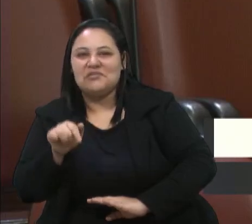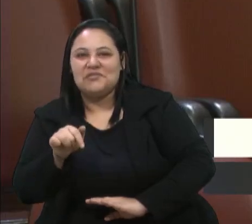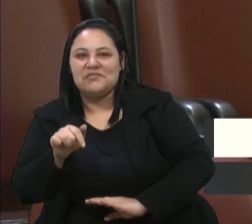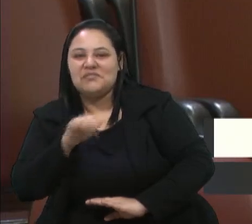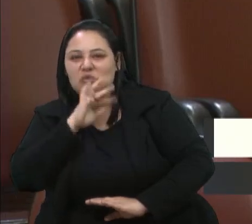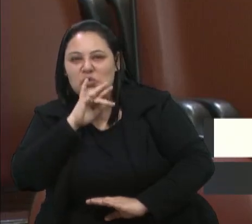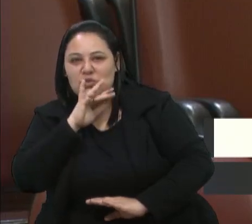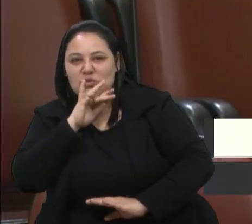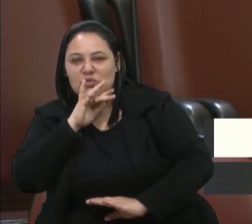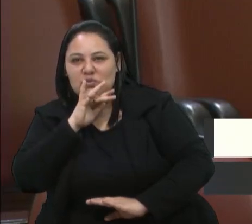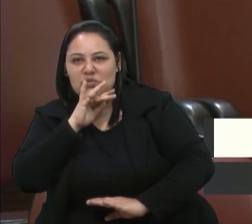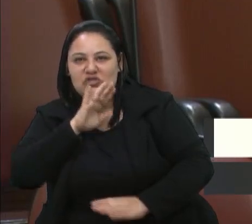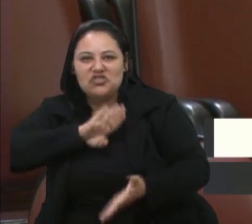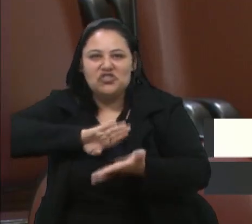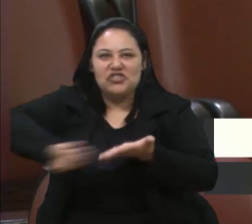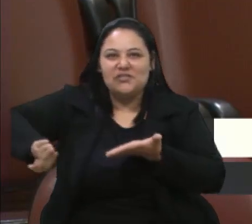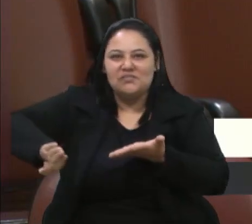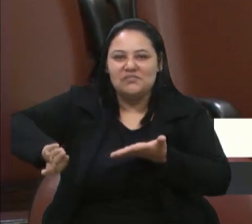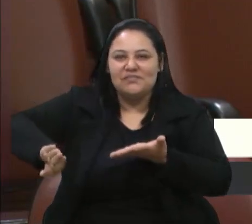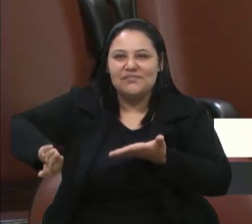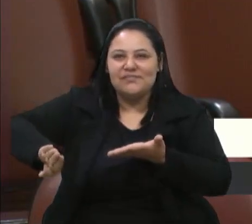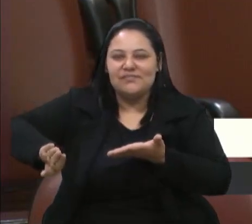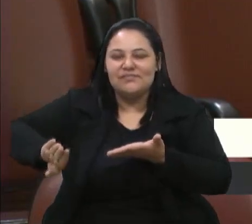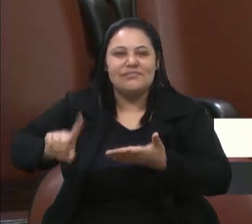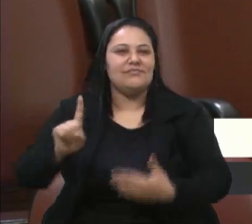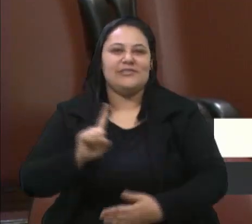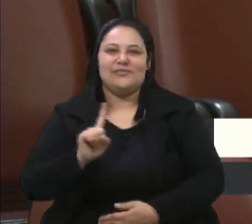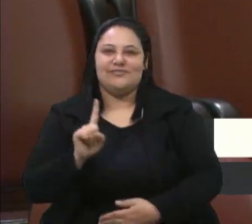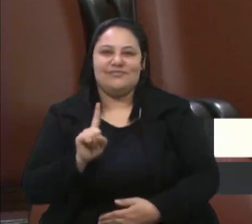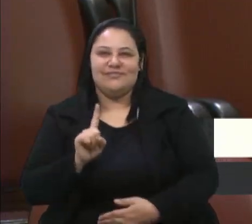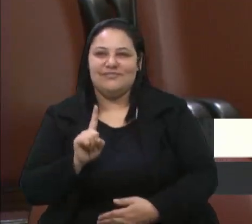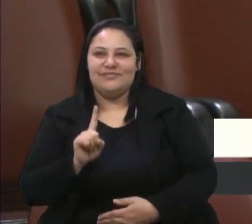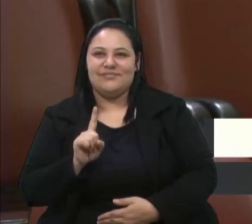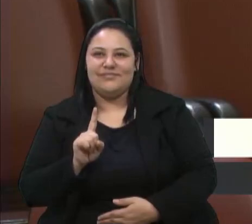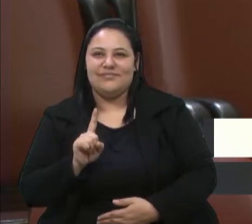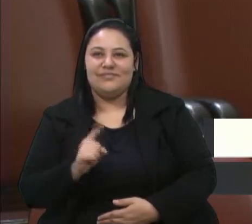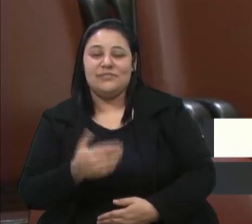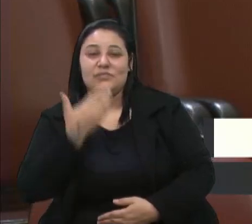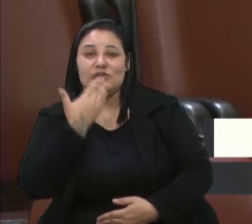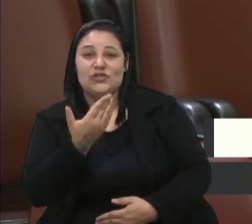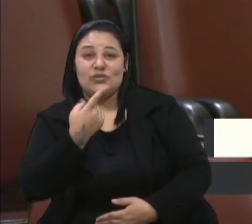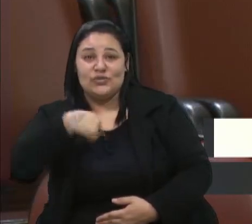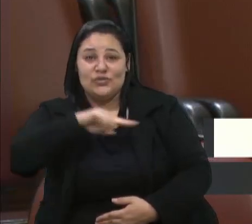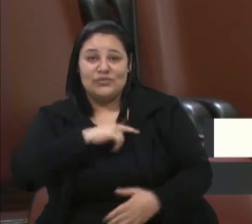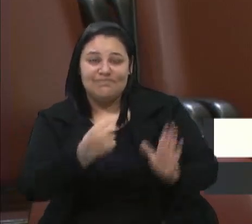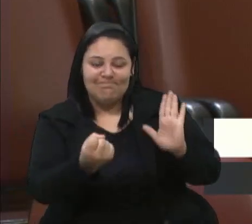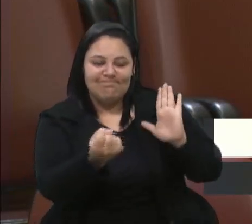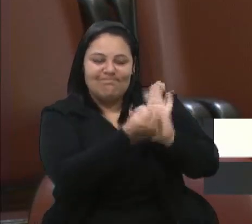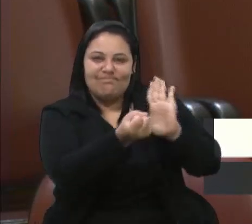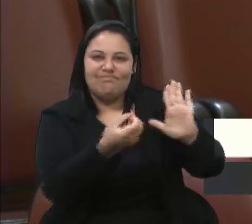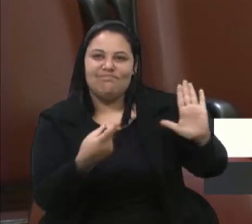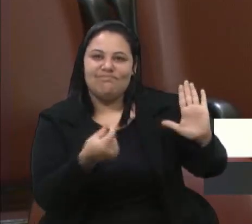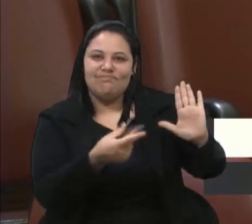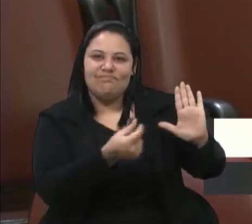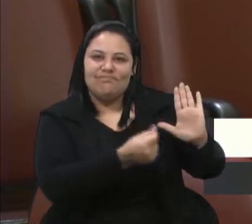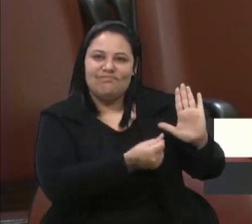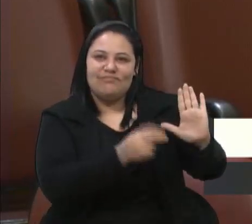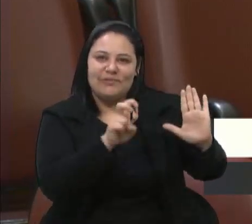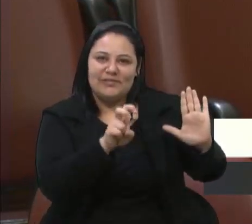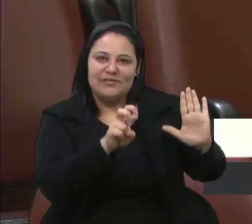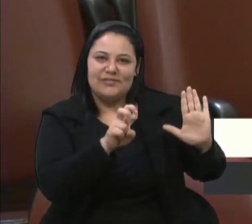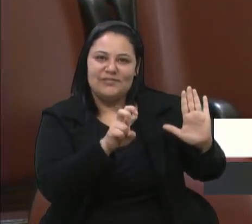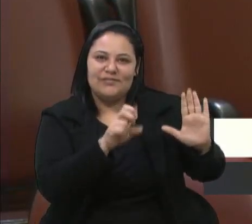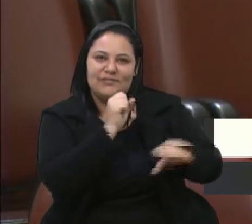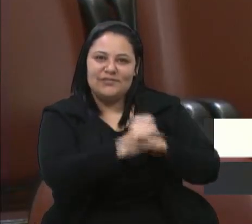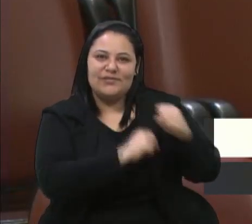uma intervenção. Foi uma intervenção que nós tivemos com o nosso legado do Hospital Pompeia, há 5 anos ela está aqui, agora